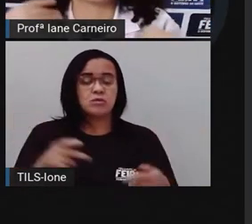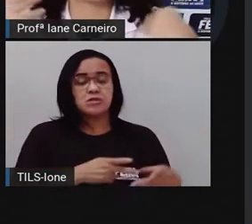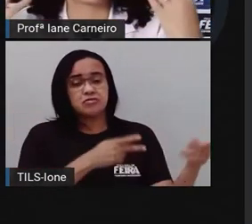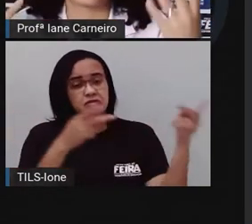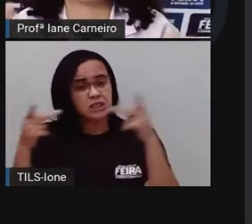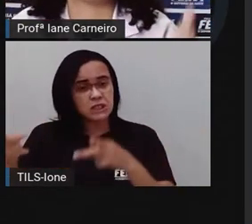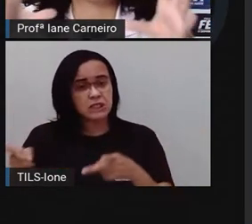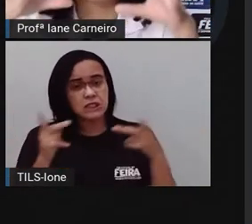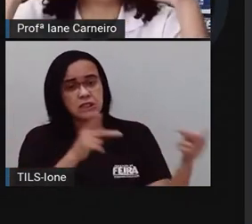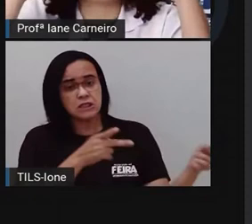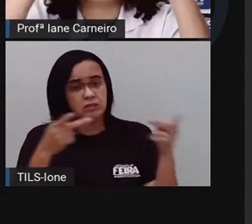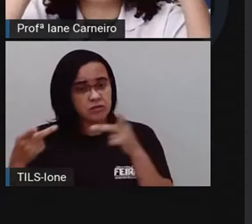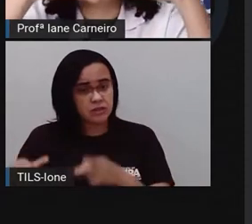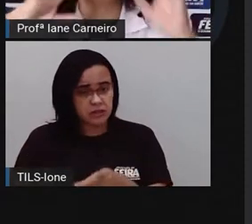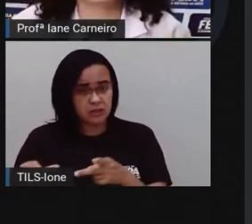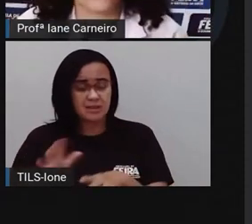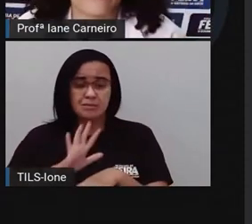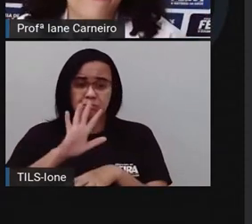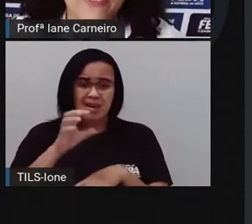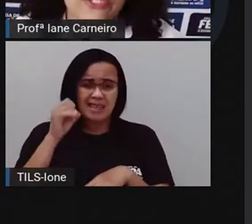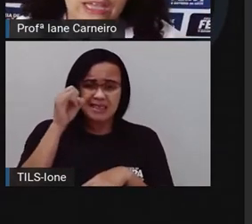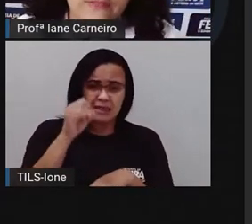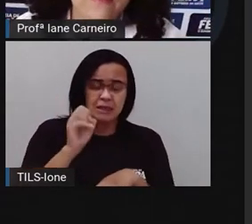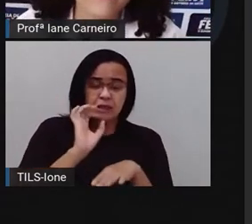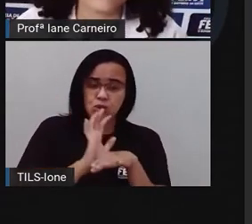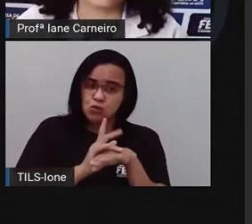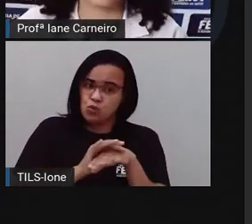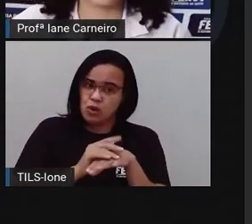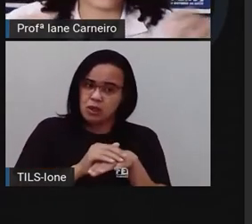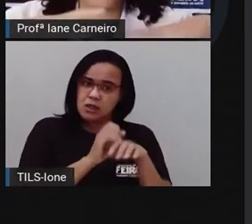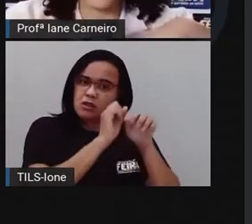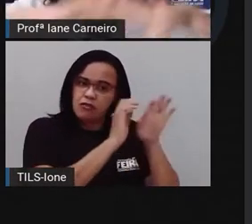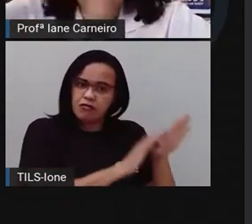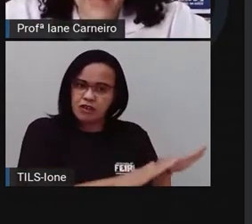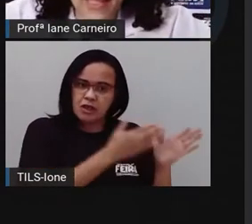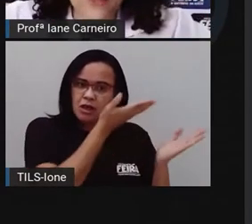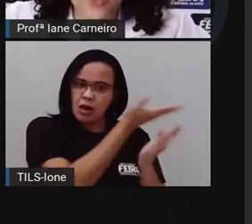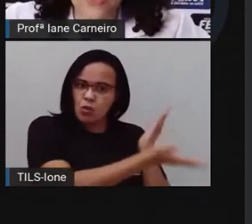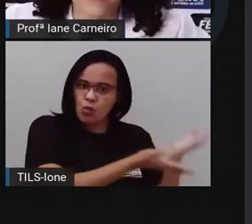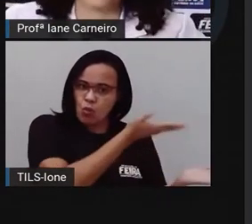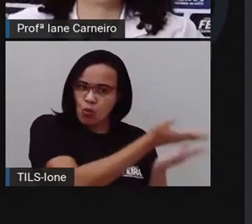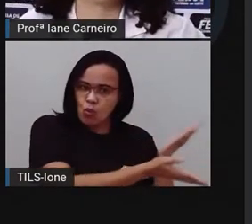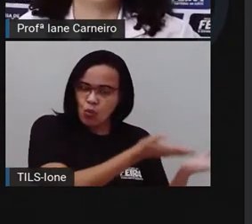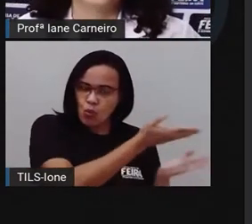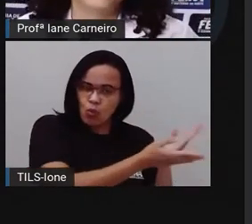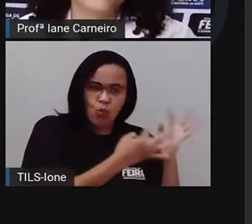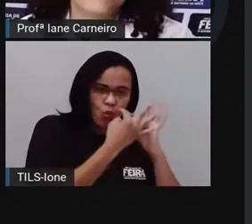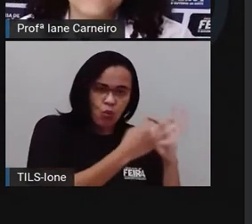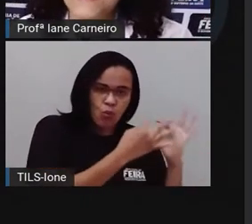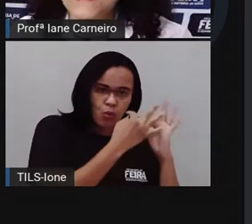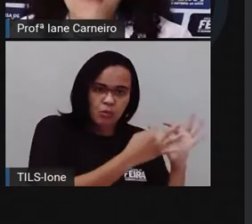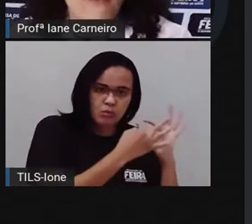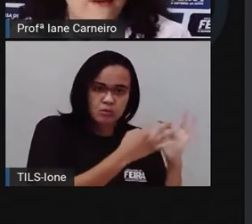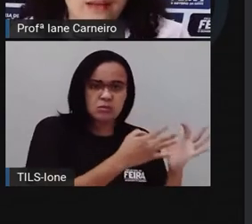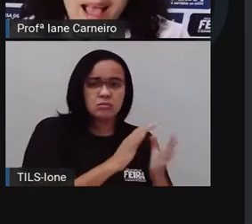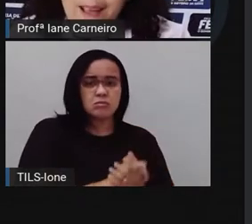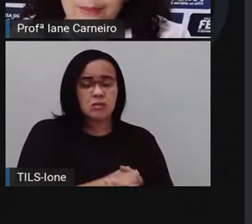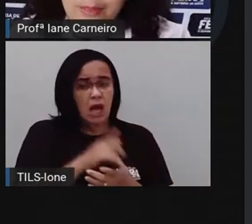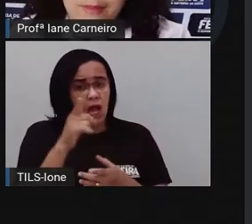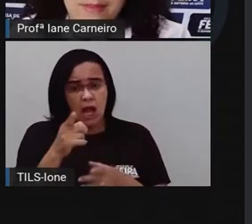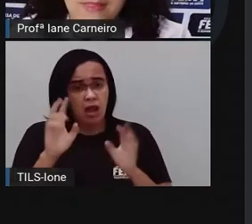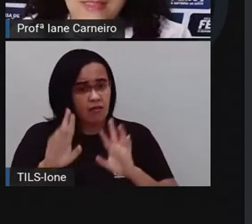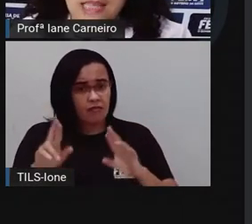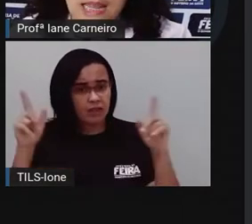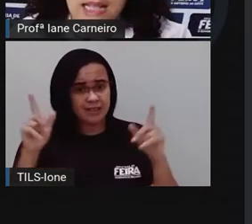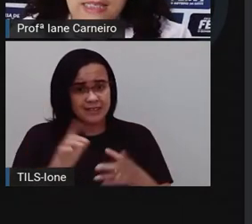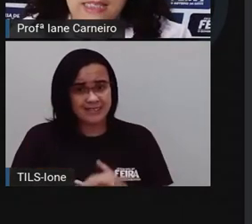as que estão ainda crescendo, eles deixam no local fechado. É bem aberto o local. Mas esse aqui não é uma ave.